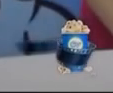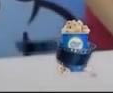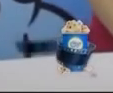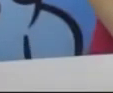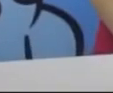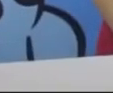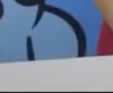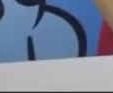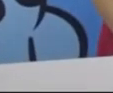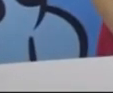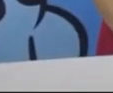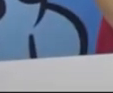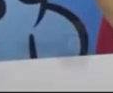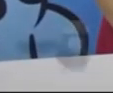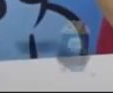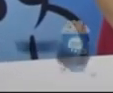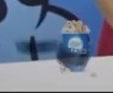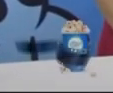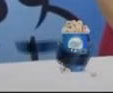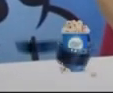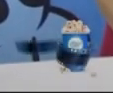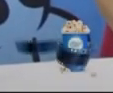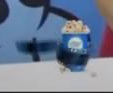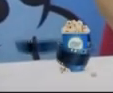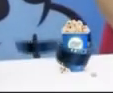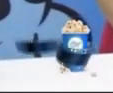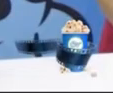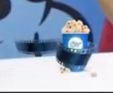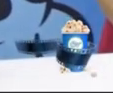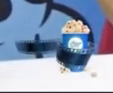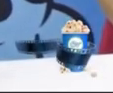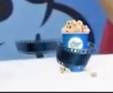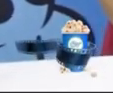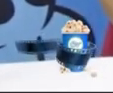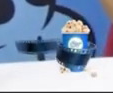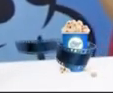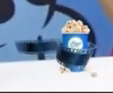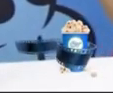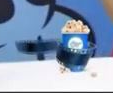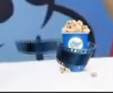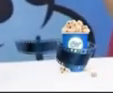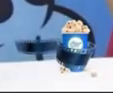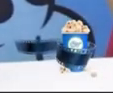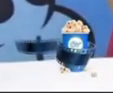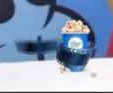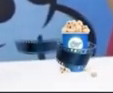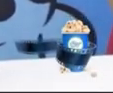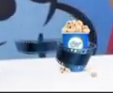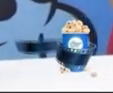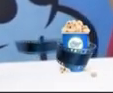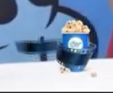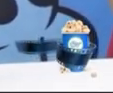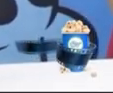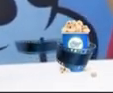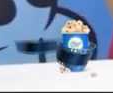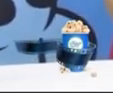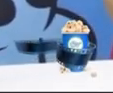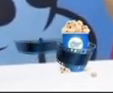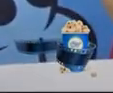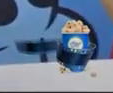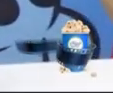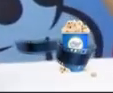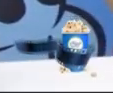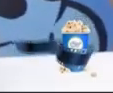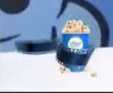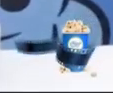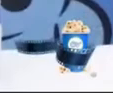E nós estamos aqui na Comic Con Experience, no stand da turma da Mônica e da turma que o Maurício